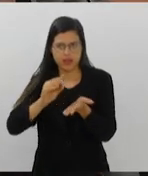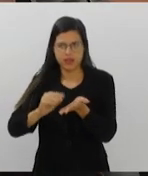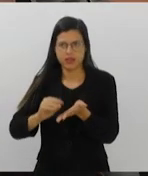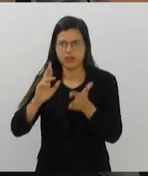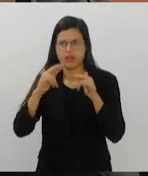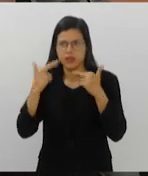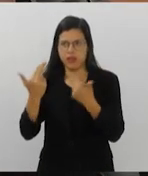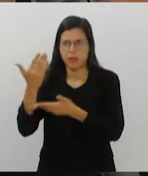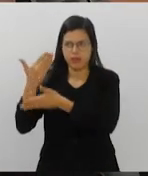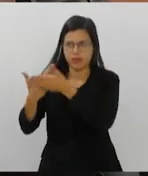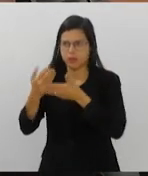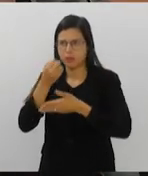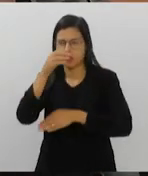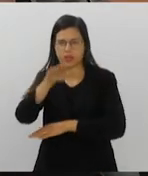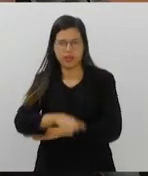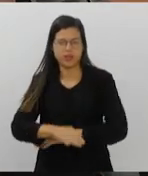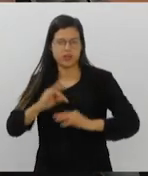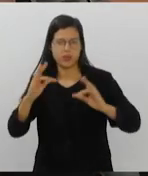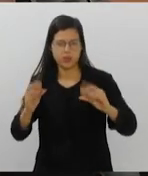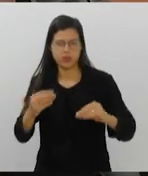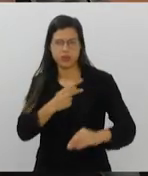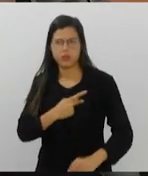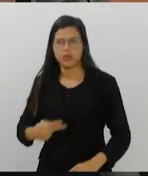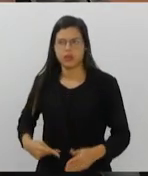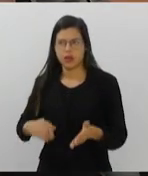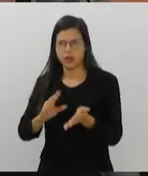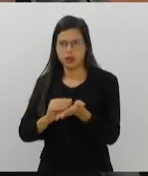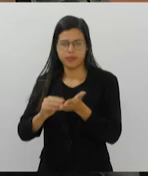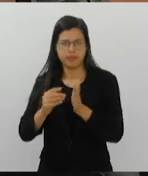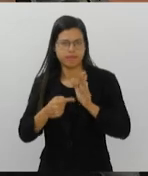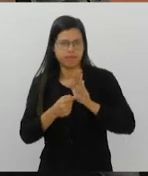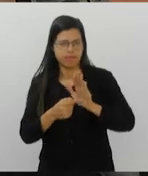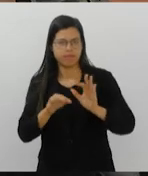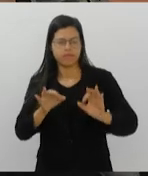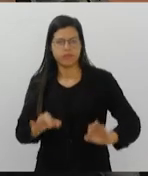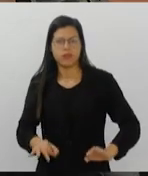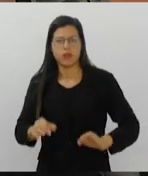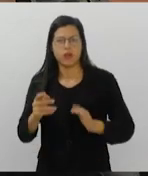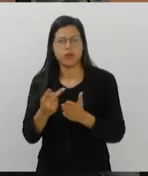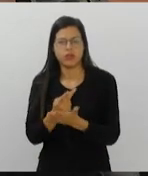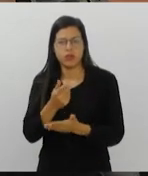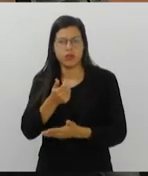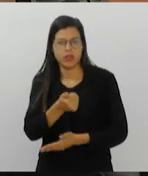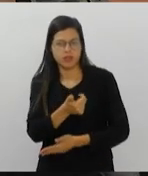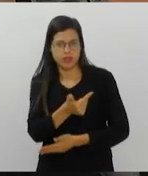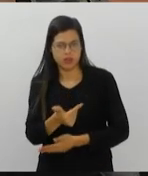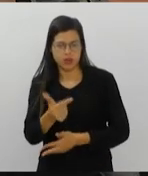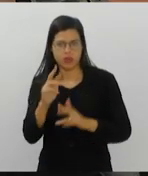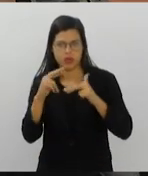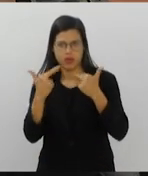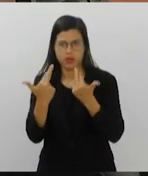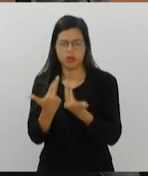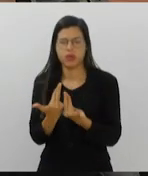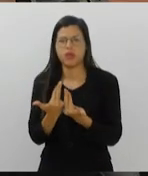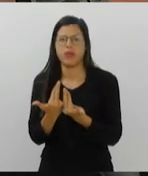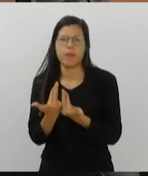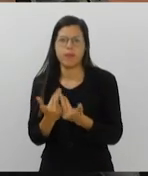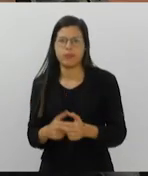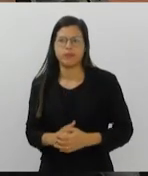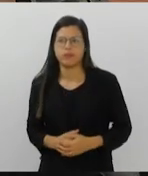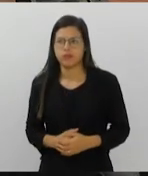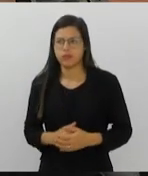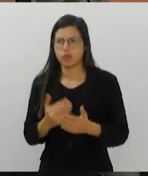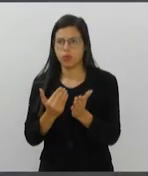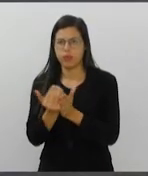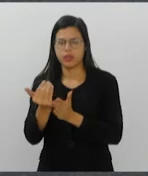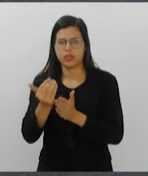Boa tarde a todos e todas, presidente. A ata reflete com exatidão o ocorrido na 12ª sessão extraordinária, que